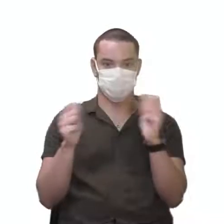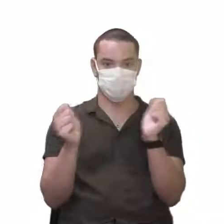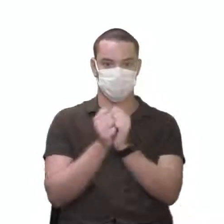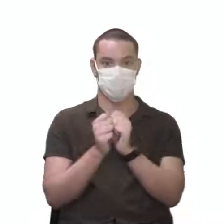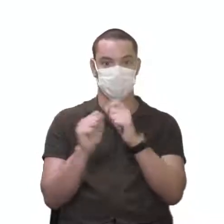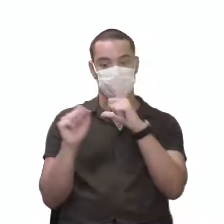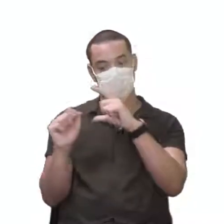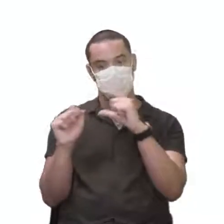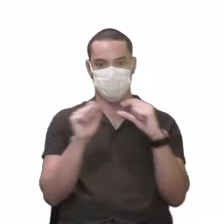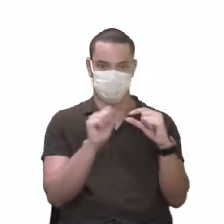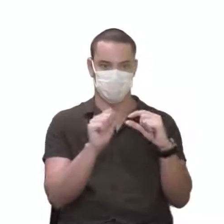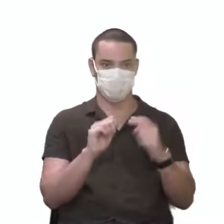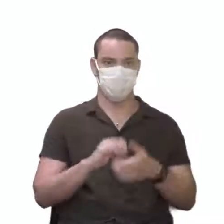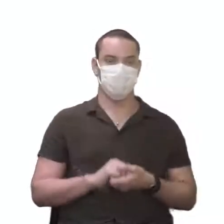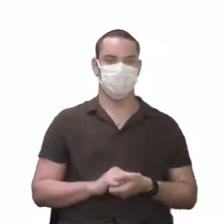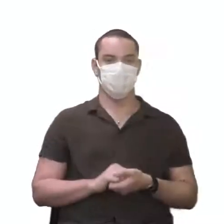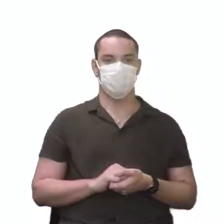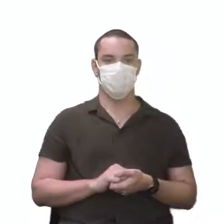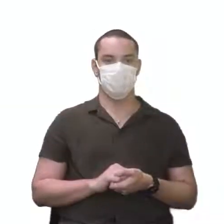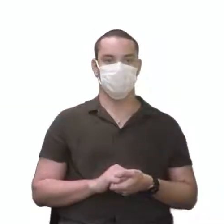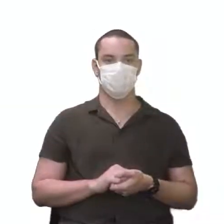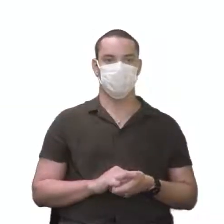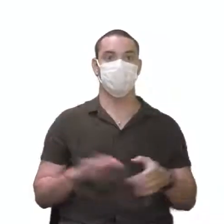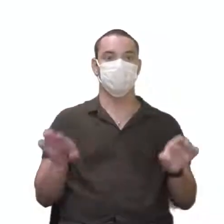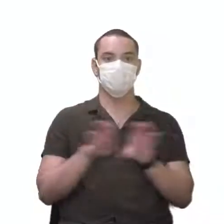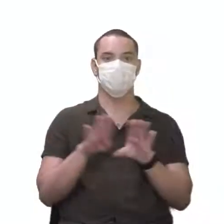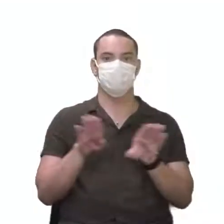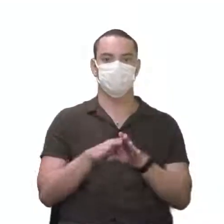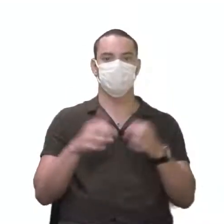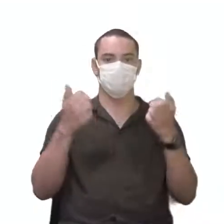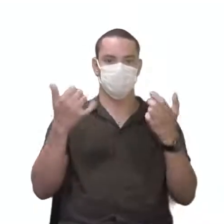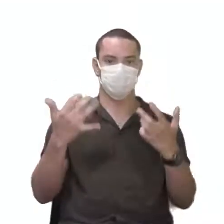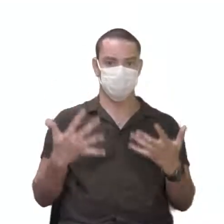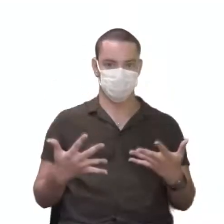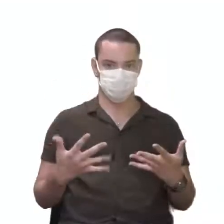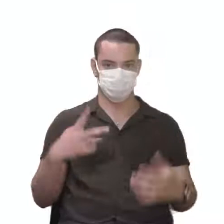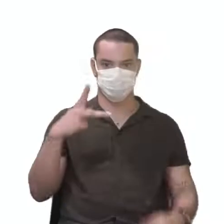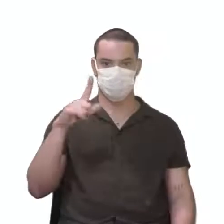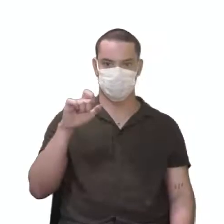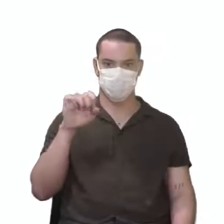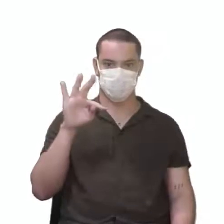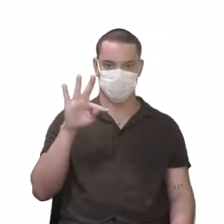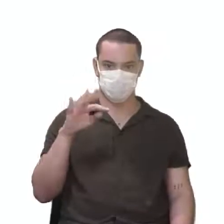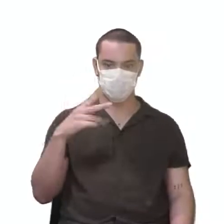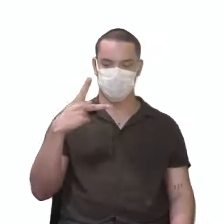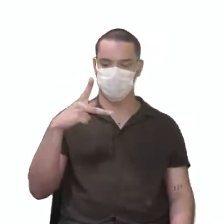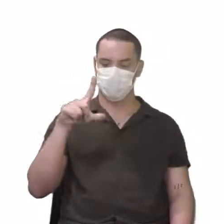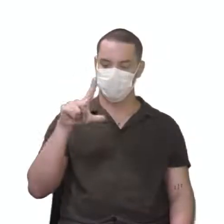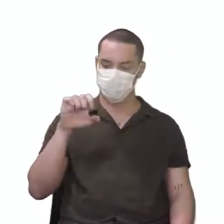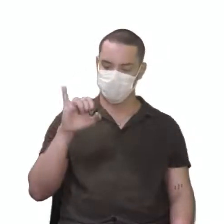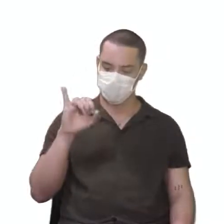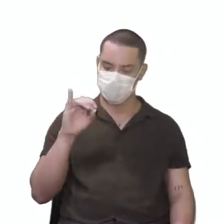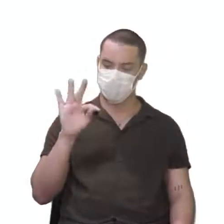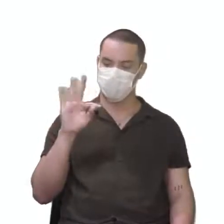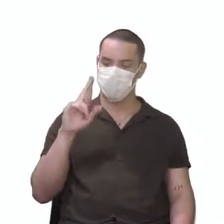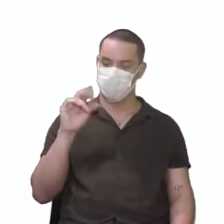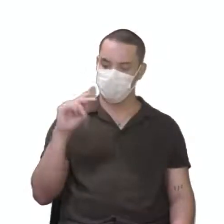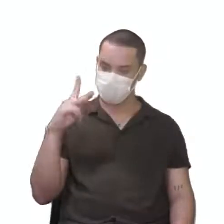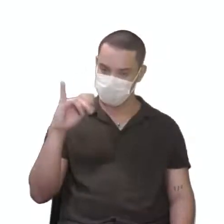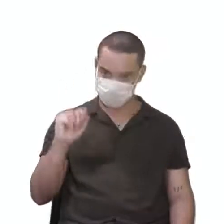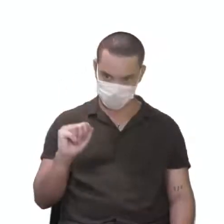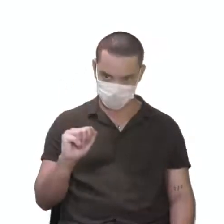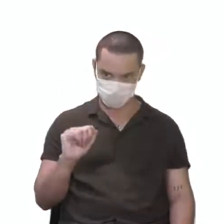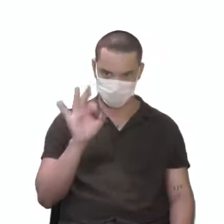azão, azão, tá bom? E aí a gente falou também da pleiotropia. A pleiotropia,